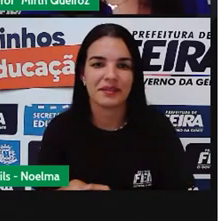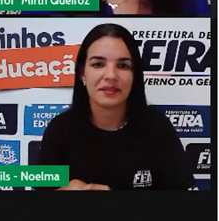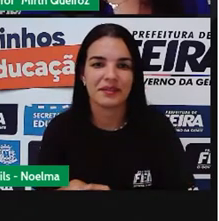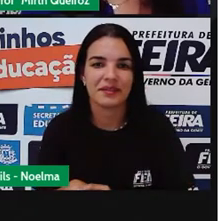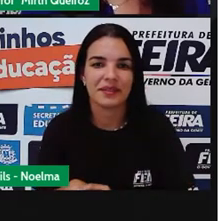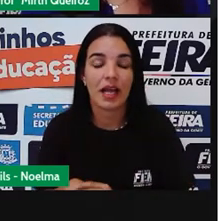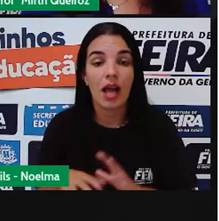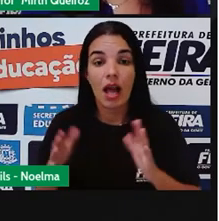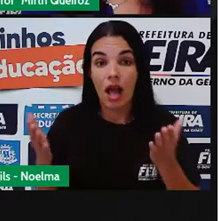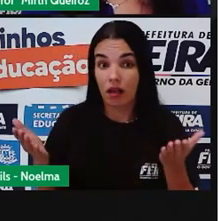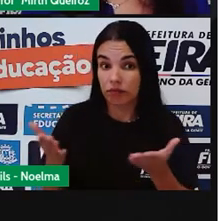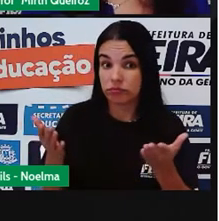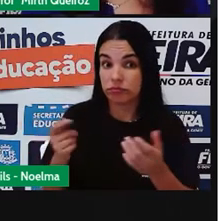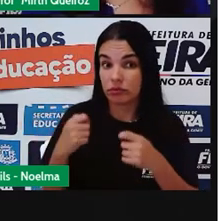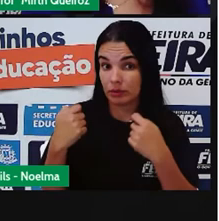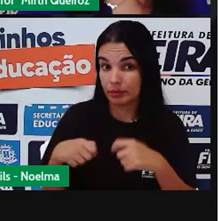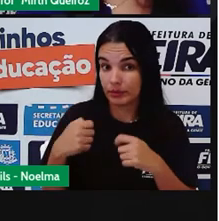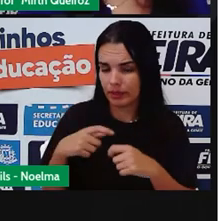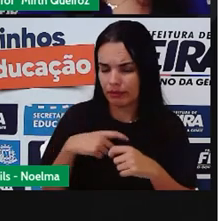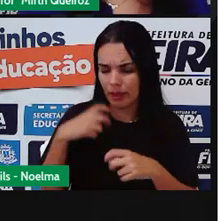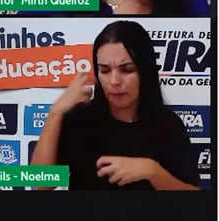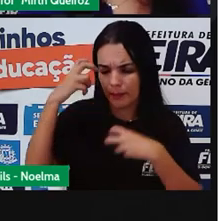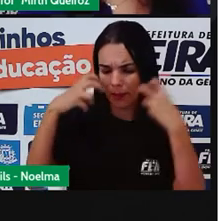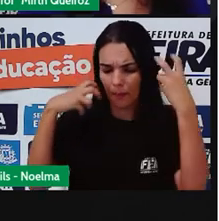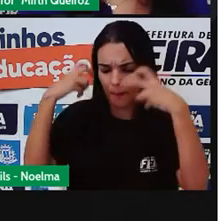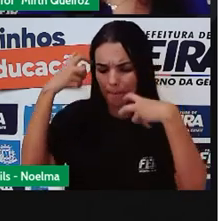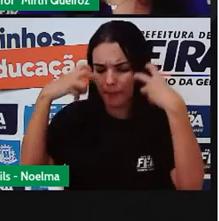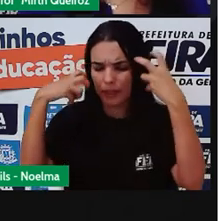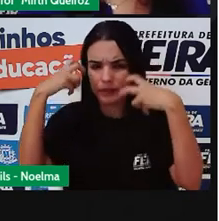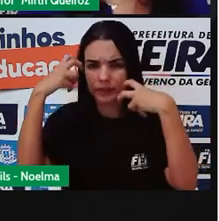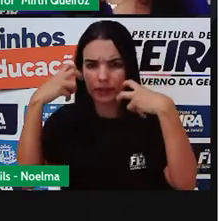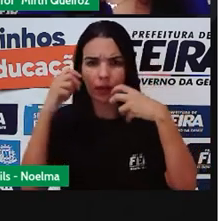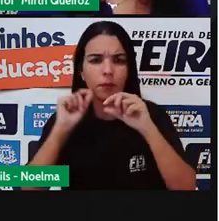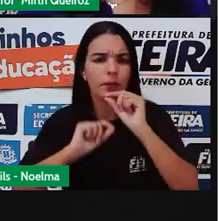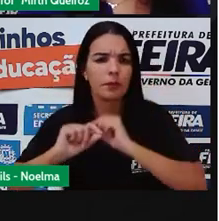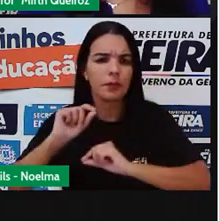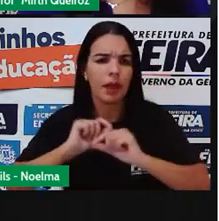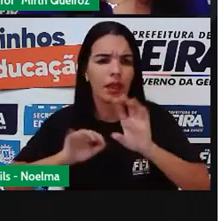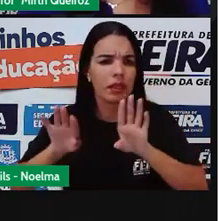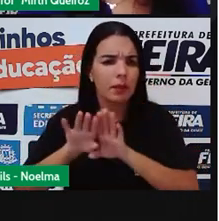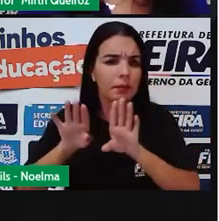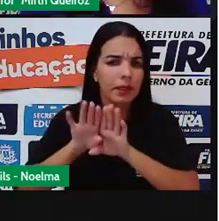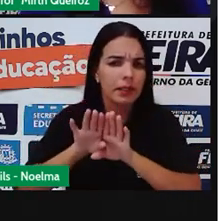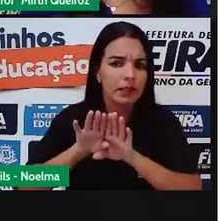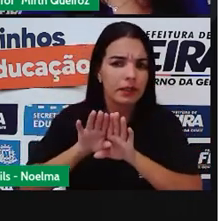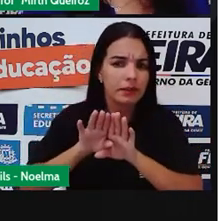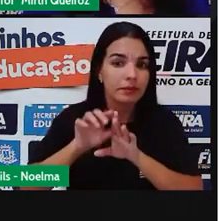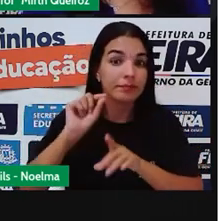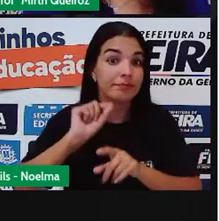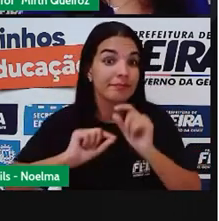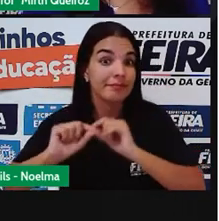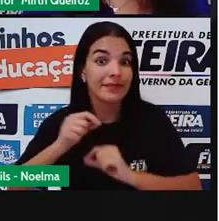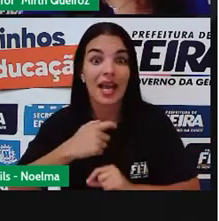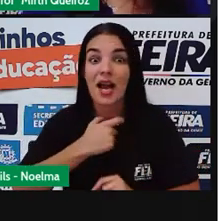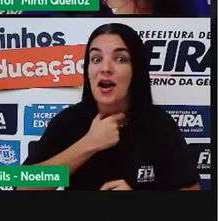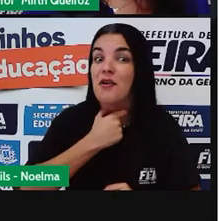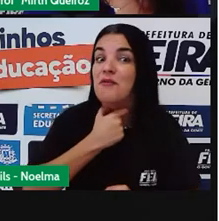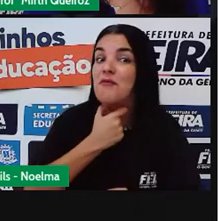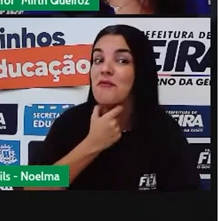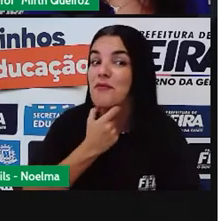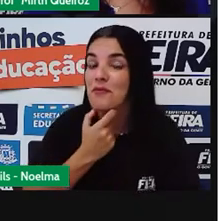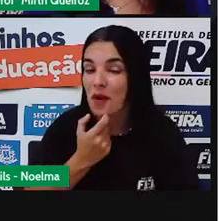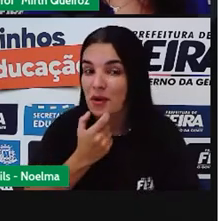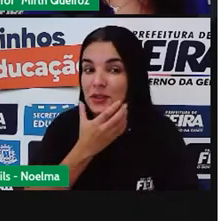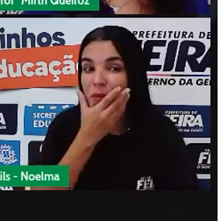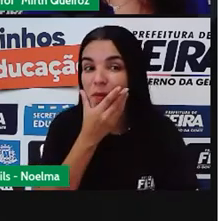E uma das preocupações antes da gente ir para os cuidados, a voz, a voz dos meninos também